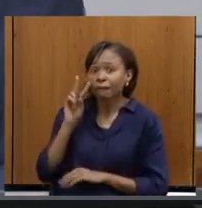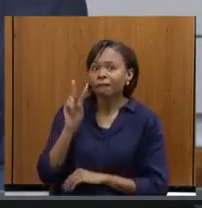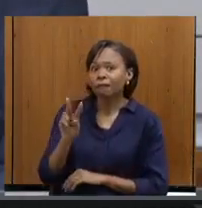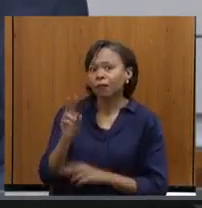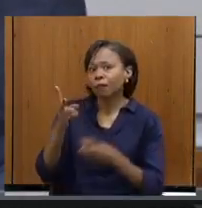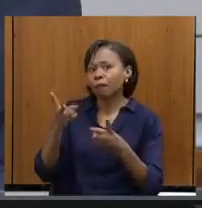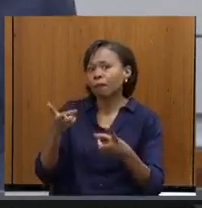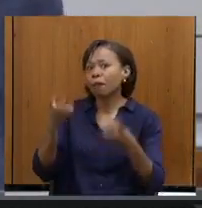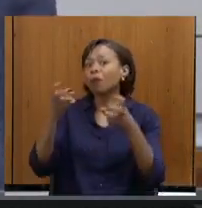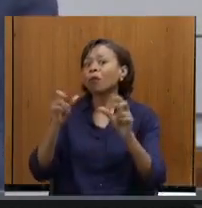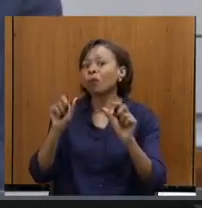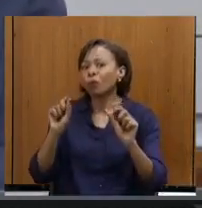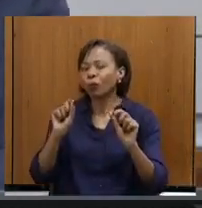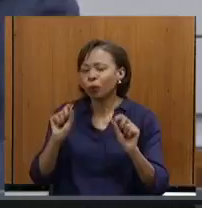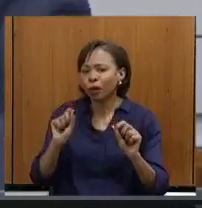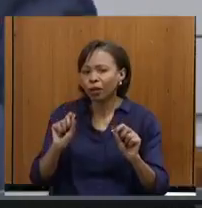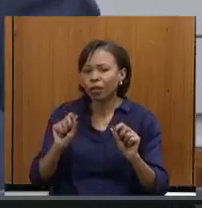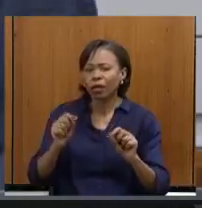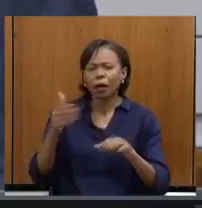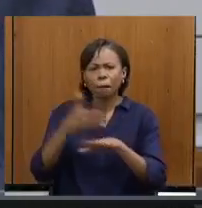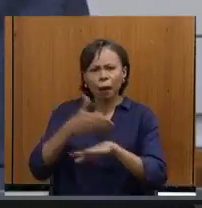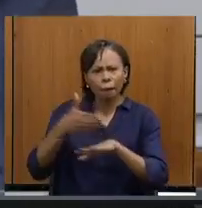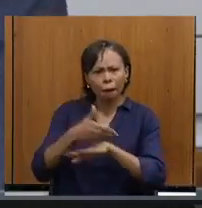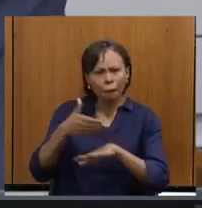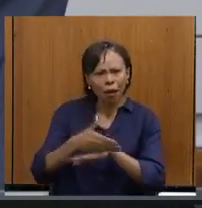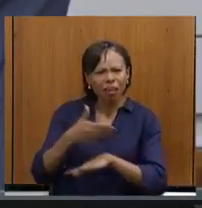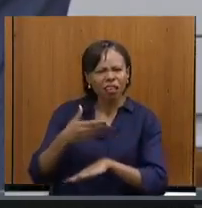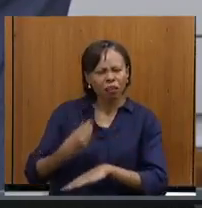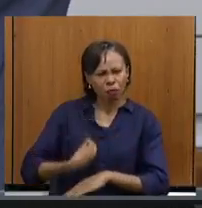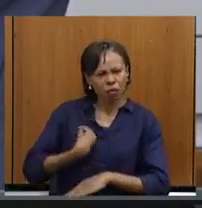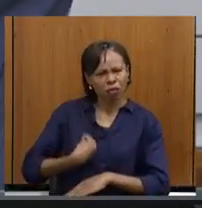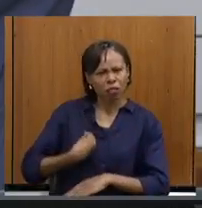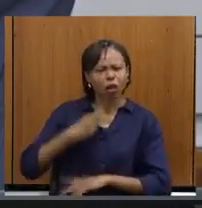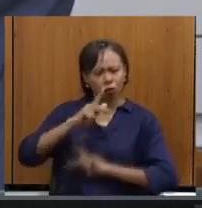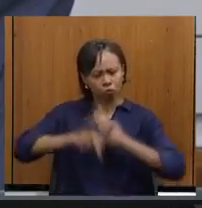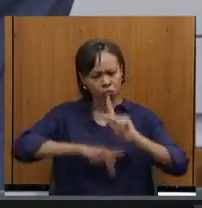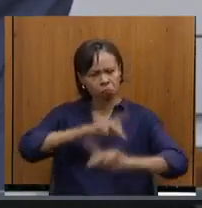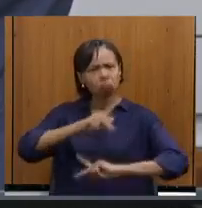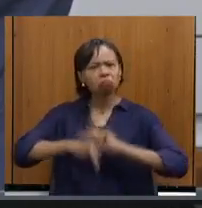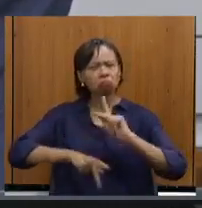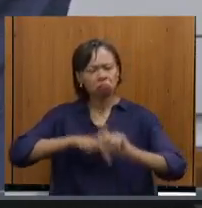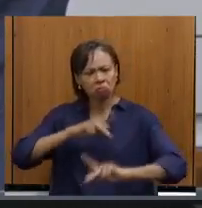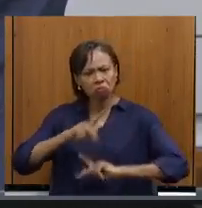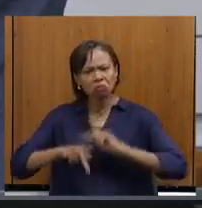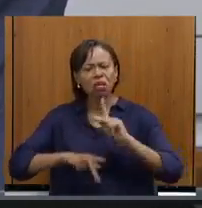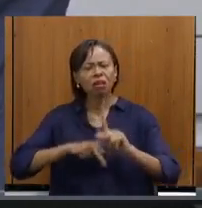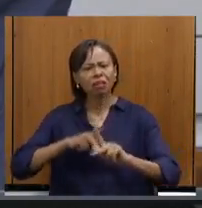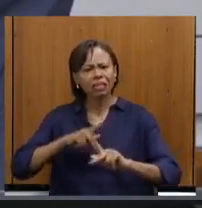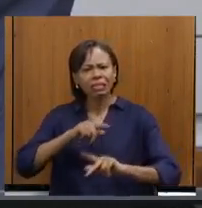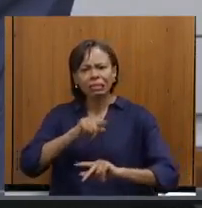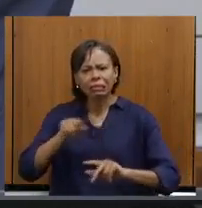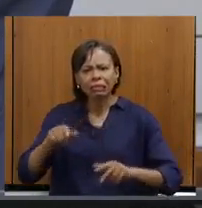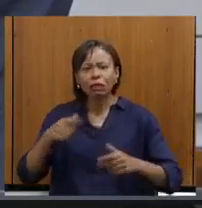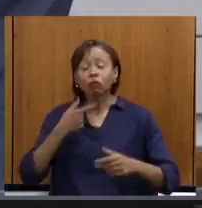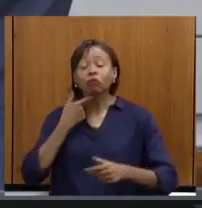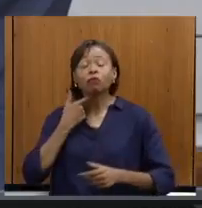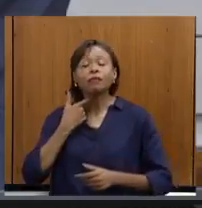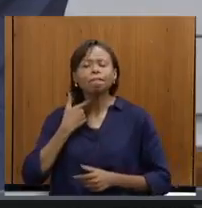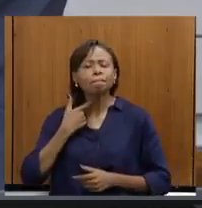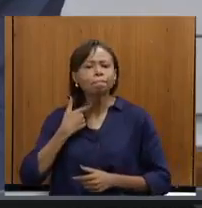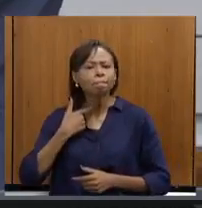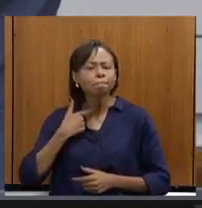percebemos uma participação muito calorosa do público que realmente estão sedentes para